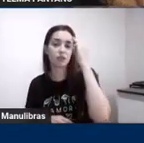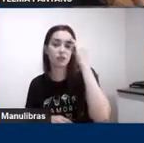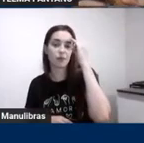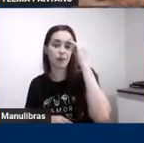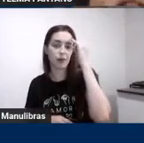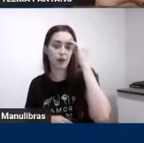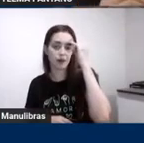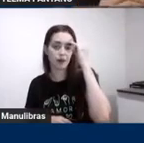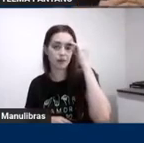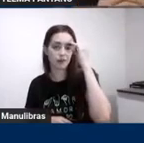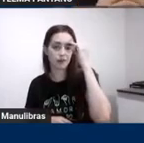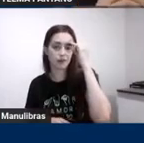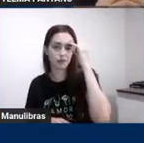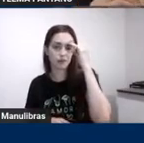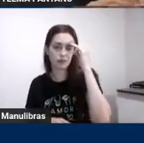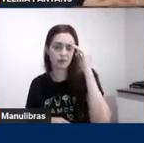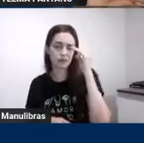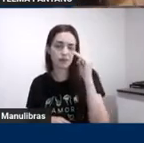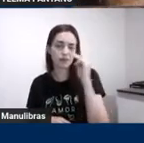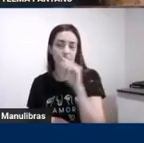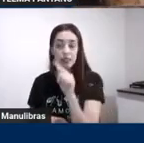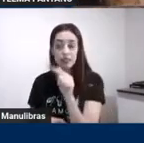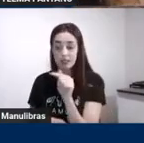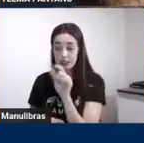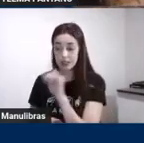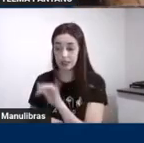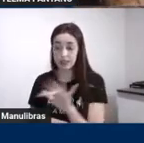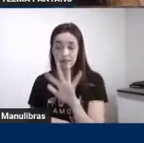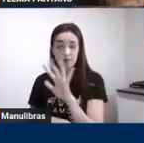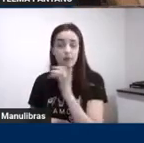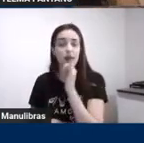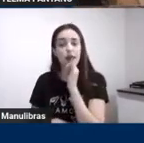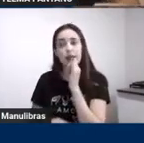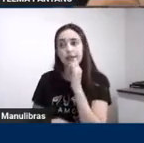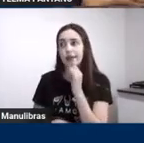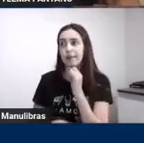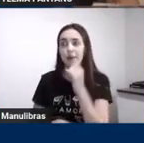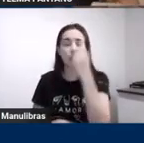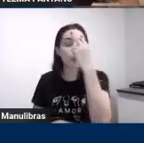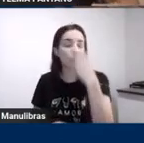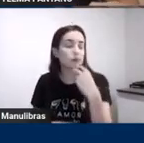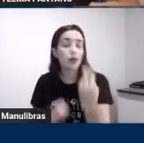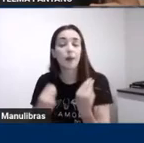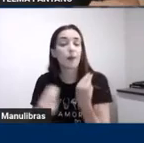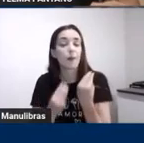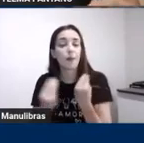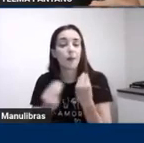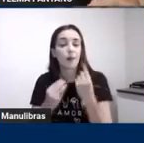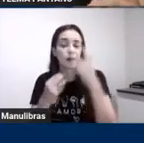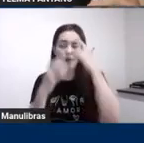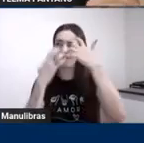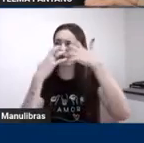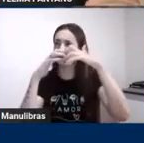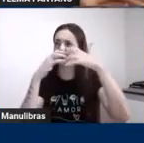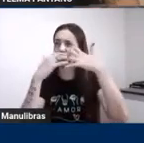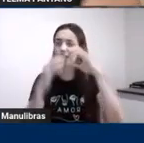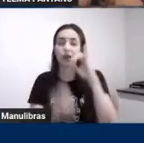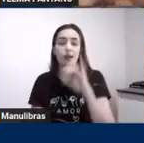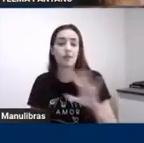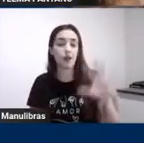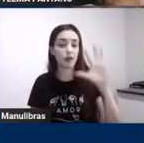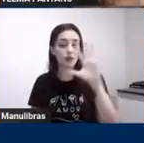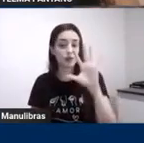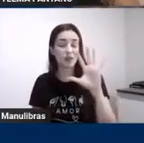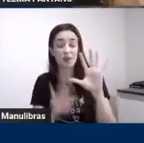vêm não através da visão quando a gente pensa no deficiente visual por exemplo ele constrói imagens mentais mas essas